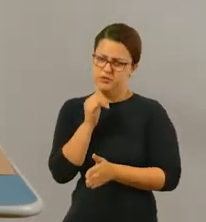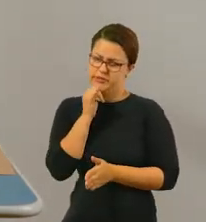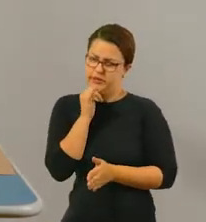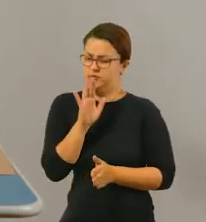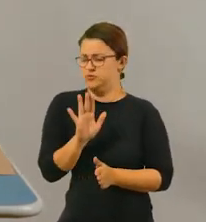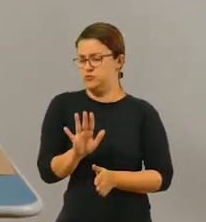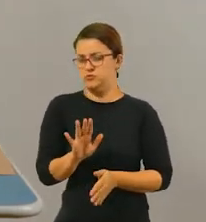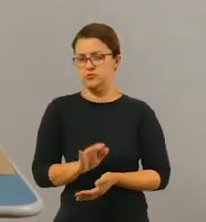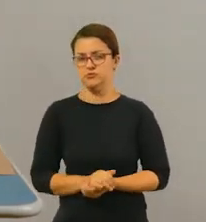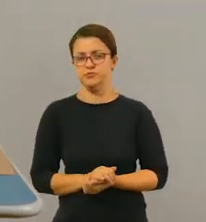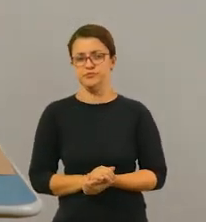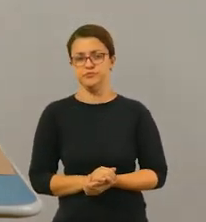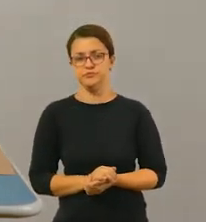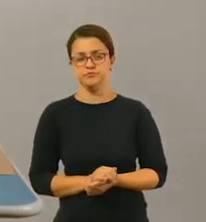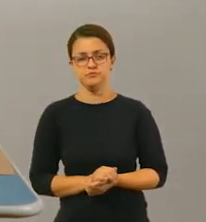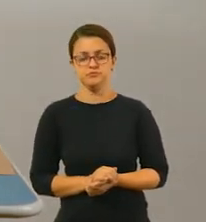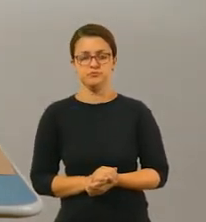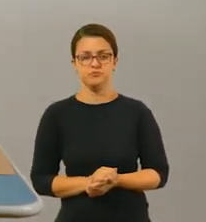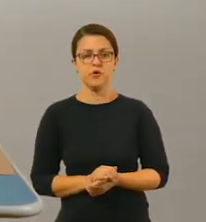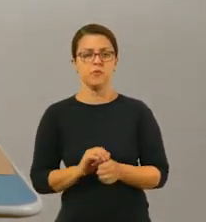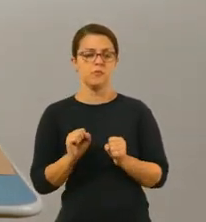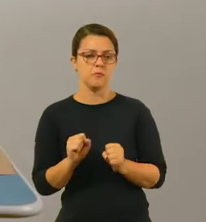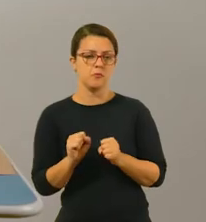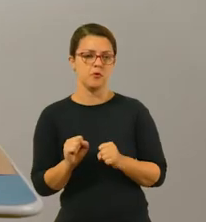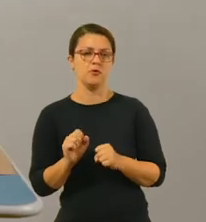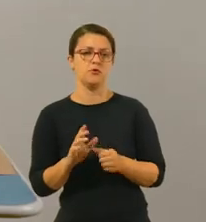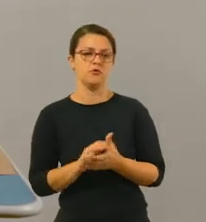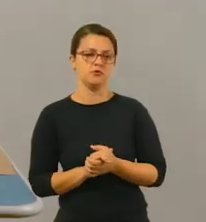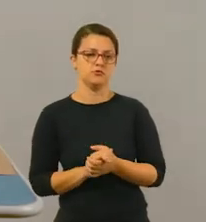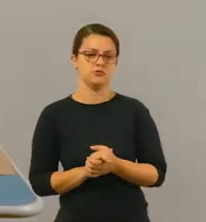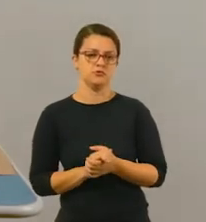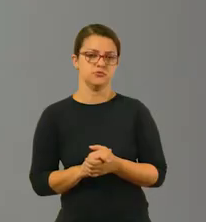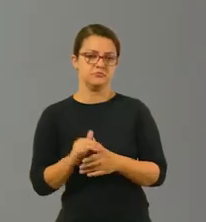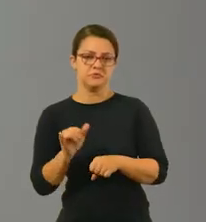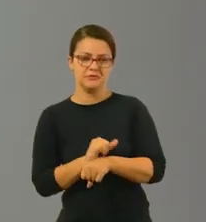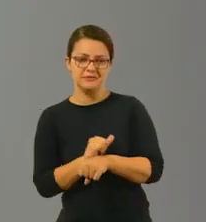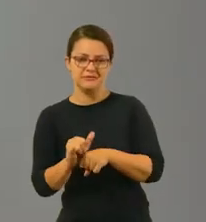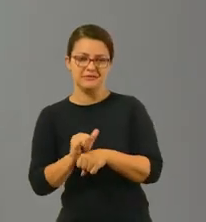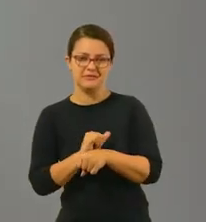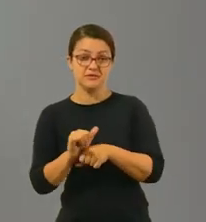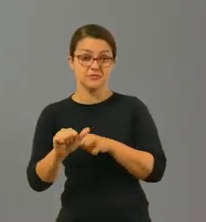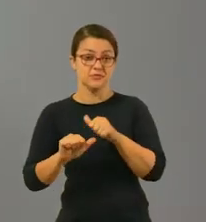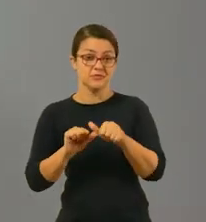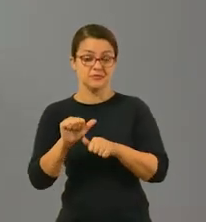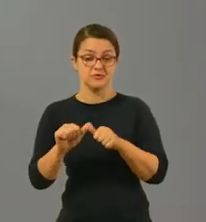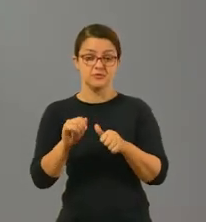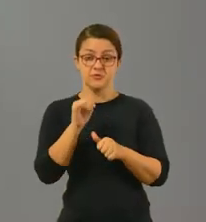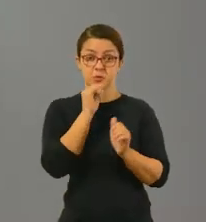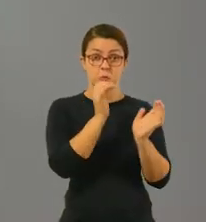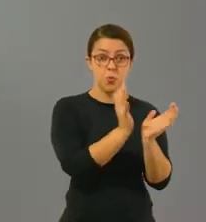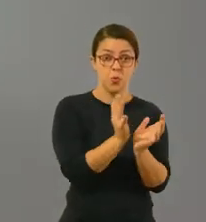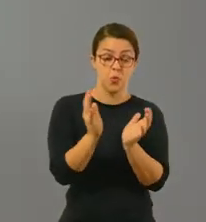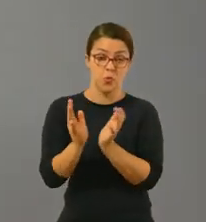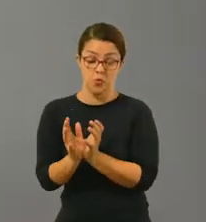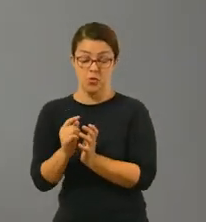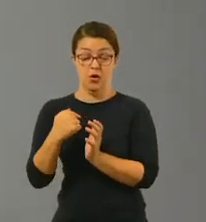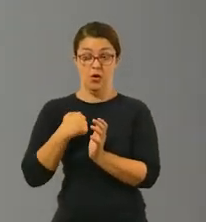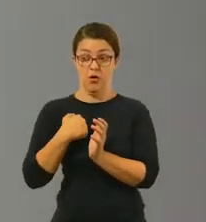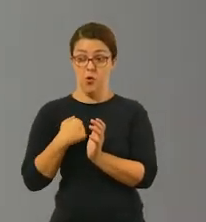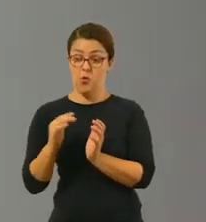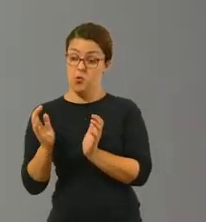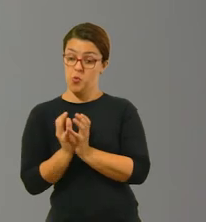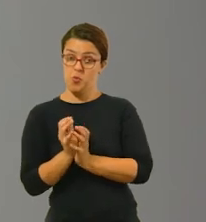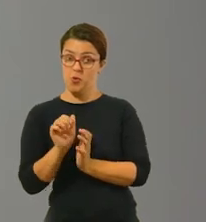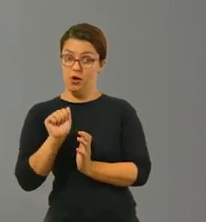Ok? É um exemplo, tá? O que você pode variar nessa brincadeira? Fazer em equipes, tá bom? Então, vamos supor que eu seja da equipe A.